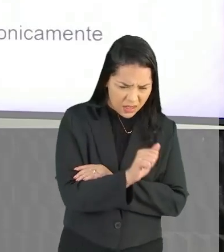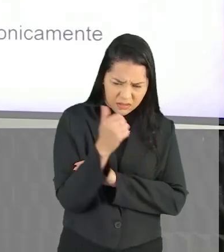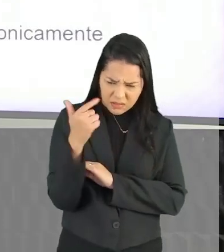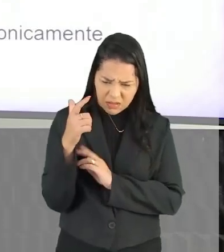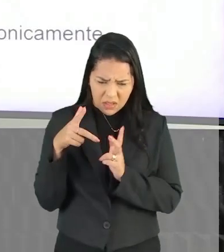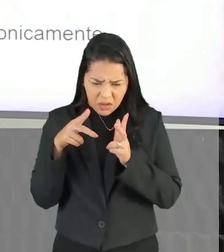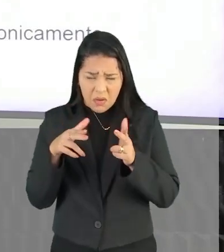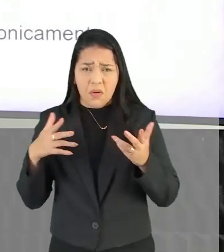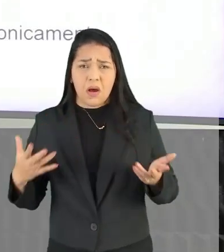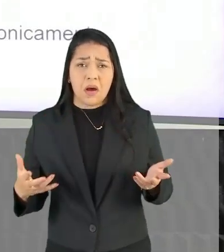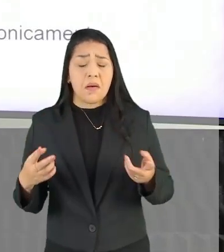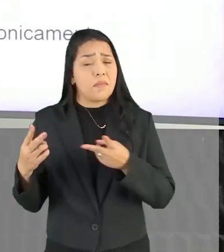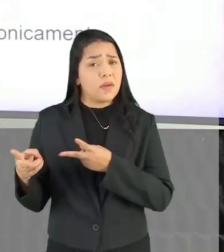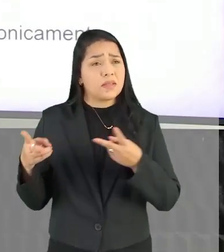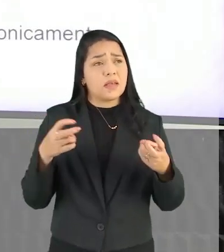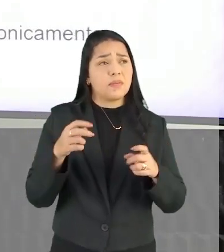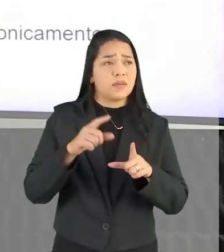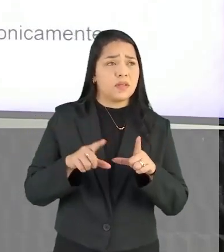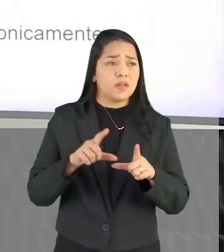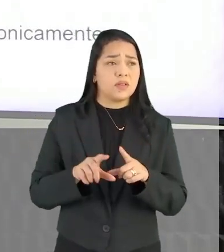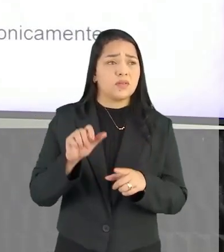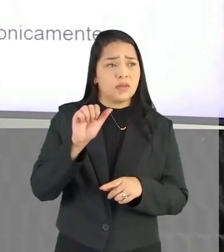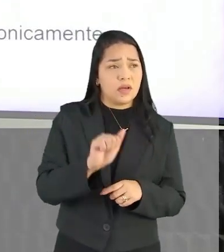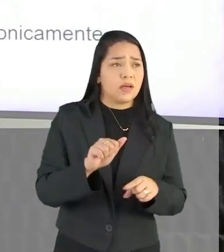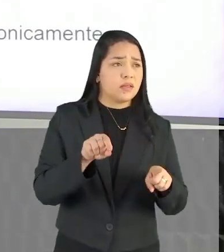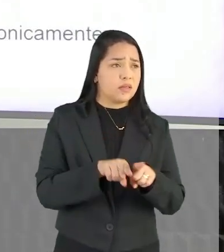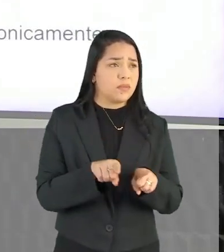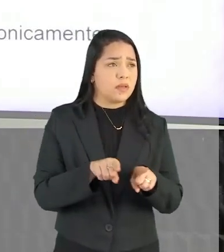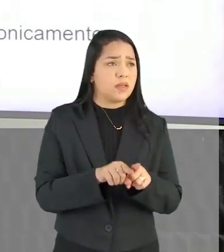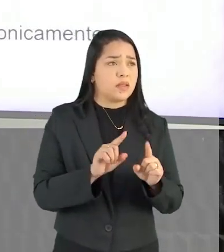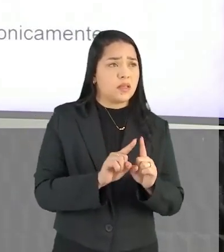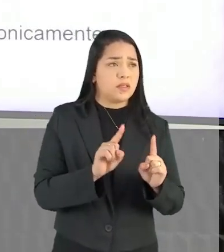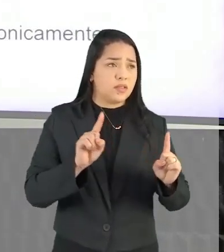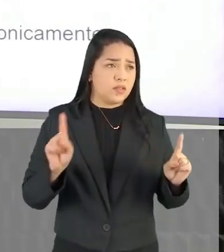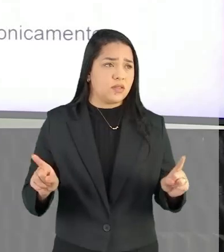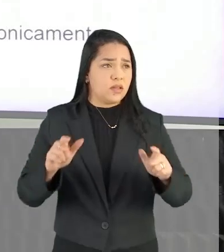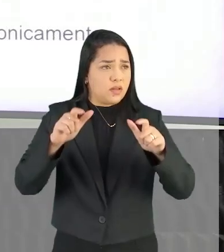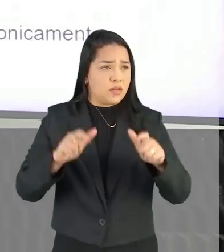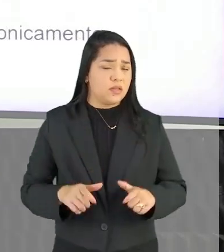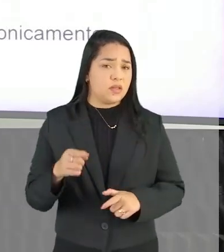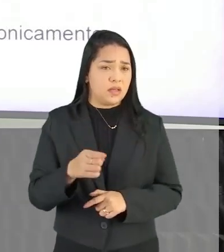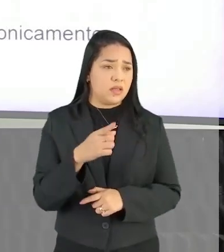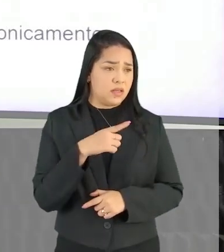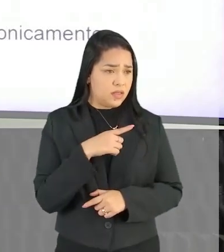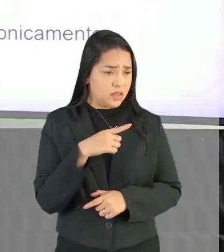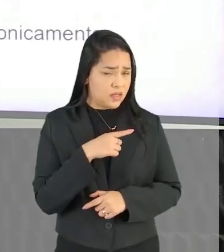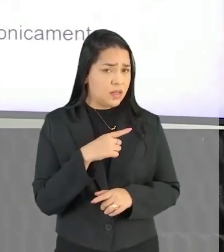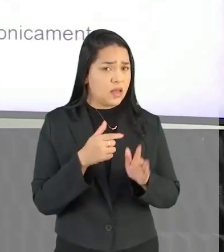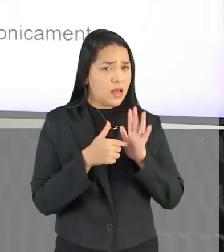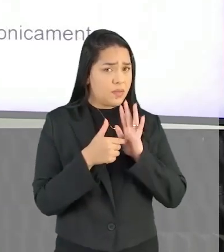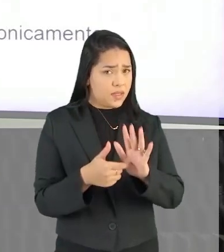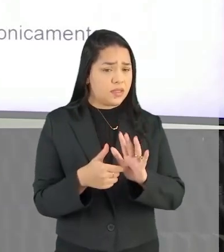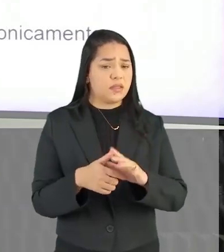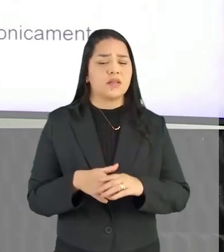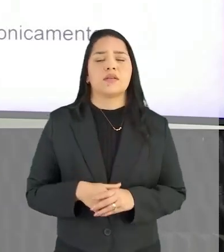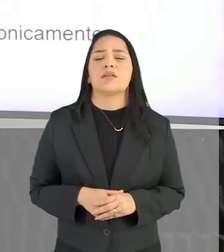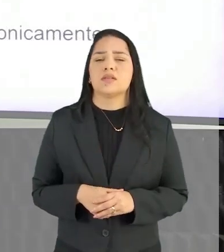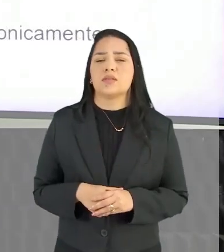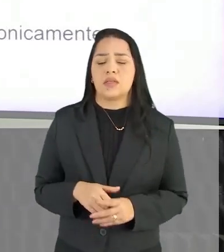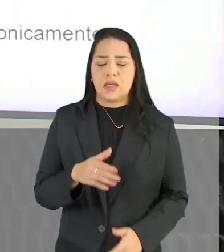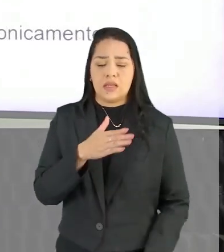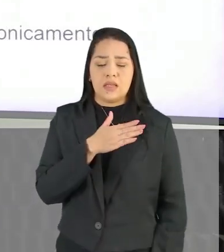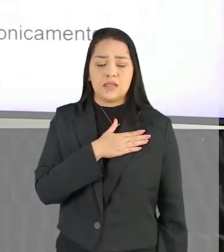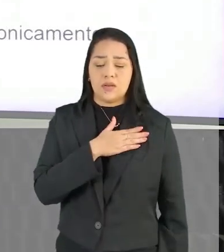tem isso A gente percebe claramente No texto A Que o poeta Ele está distante Da localidade que ele está exaltando Que ele está apresentando Que no caso é a